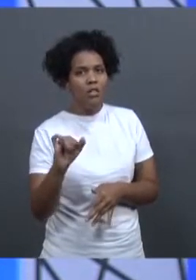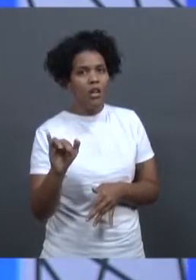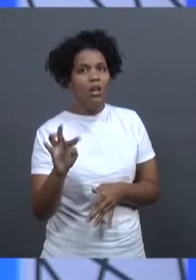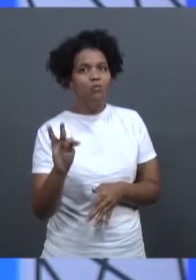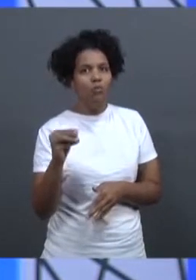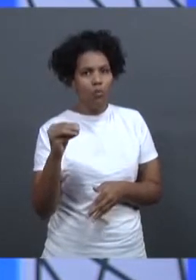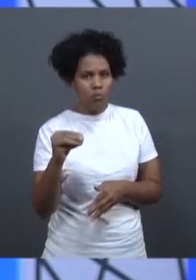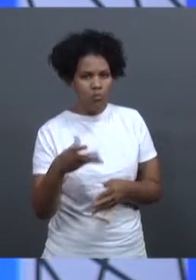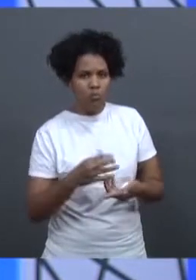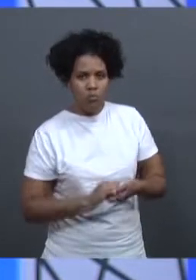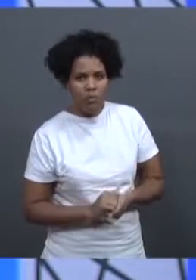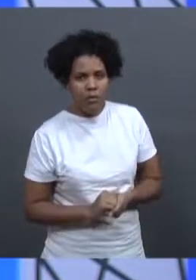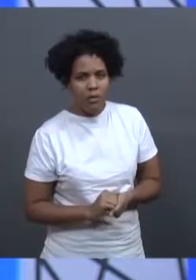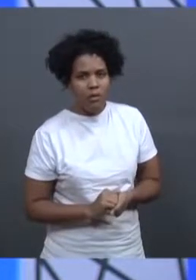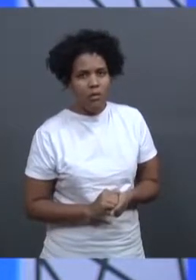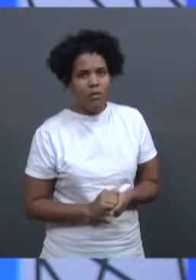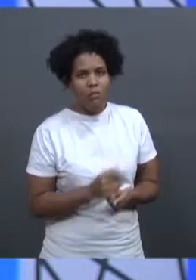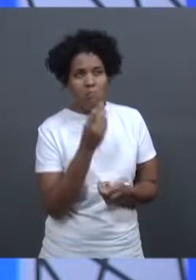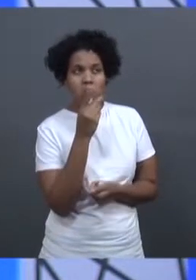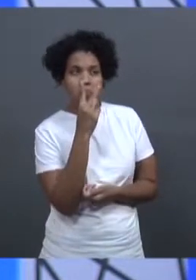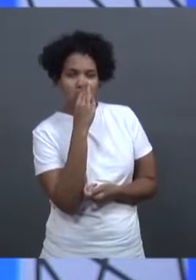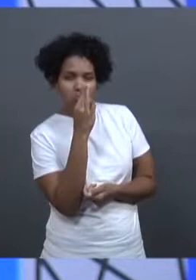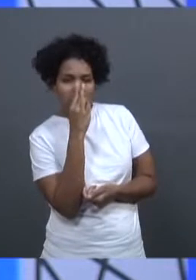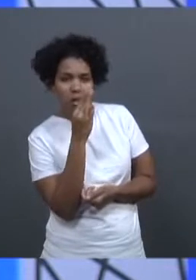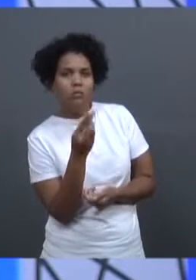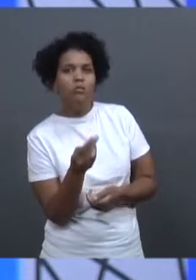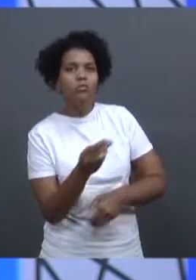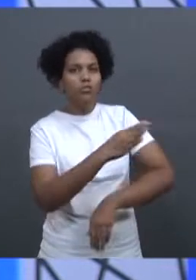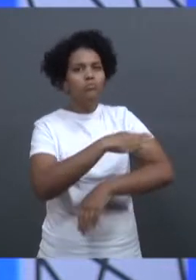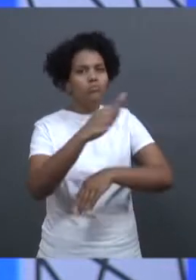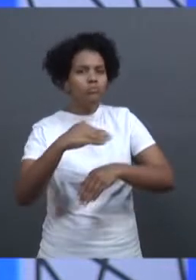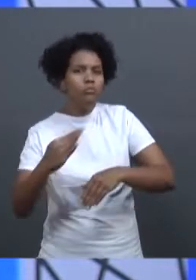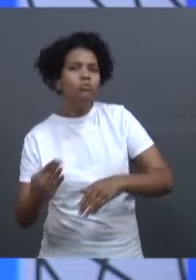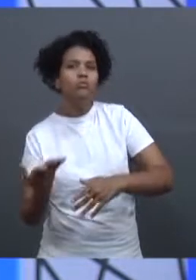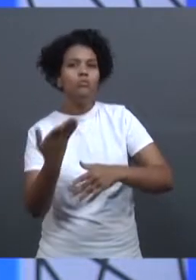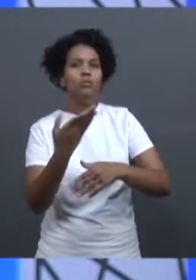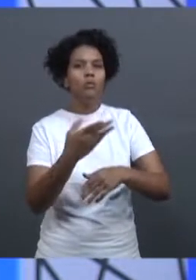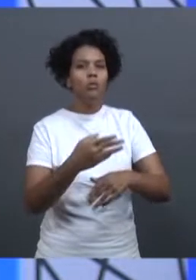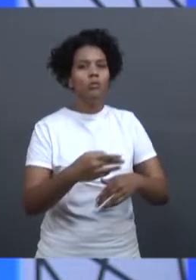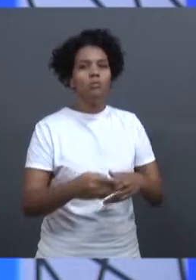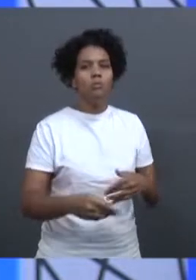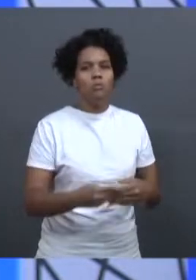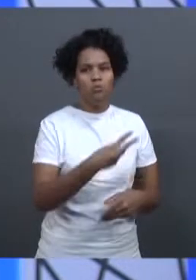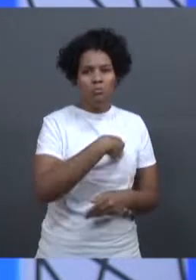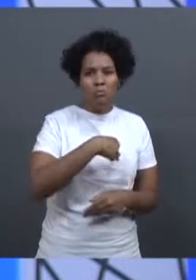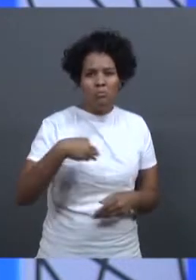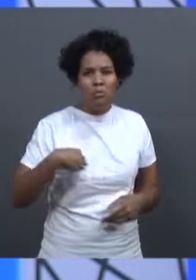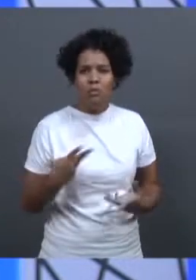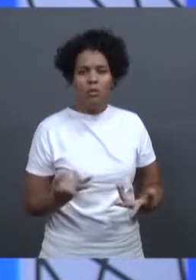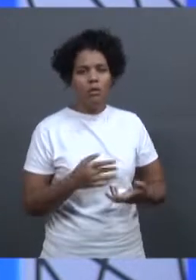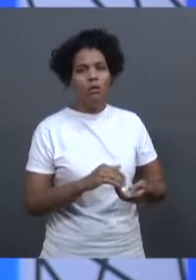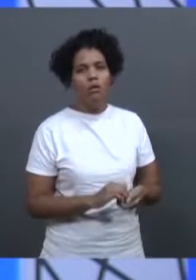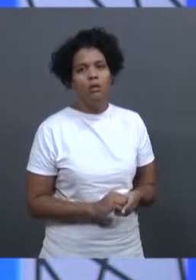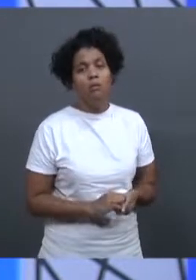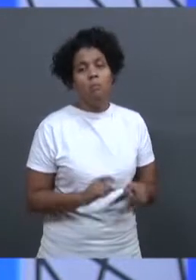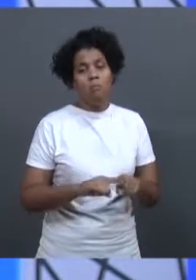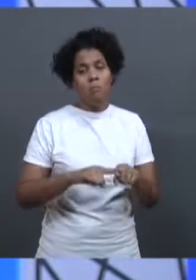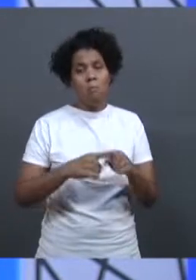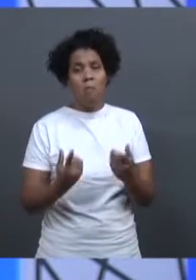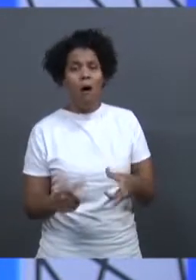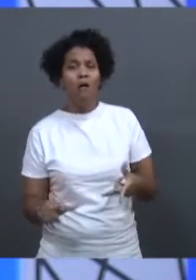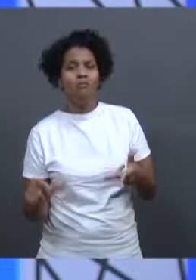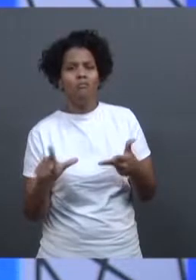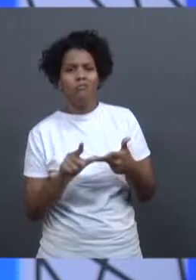Brumadinho. Mas muito tem que ser feito em termos legislativos, em termos de